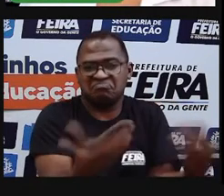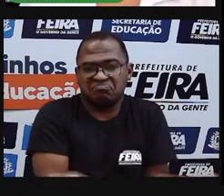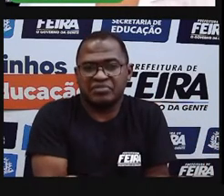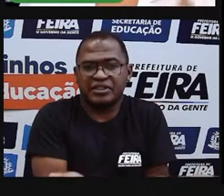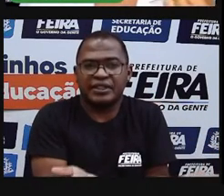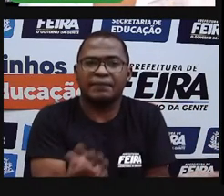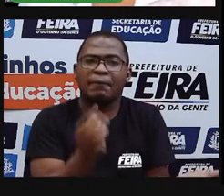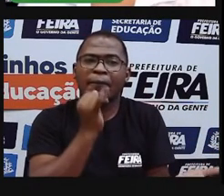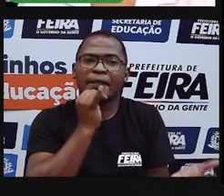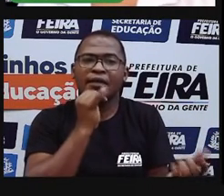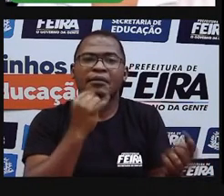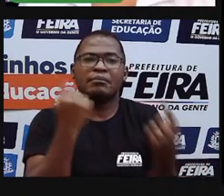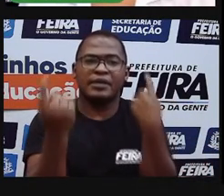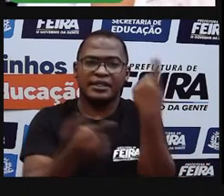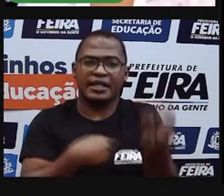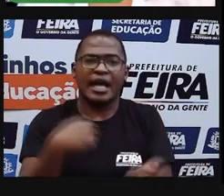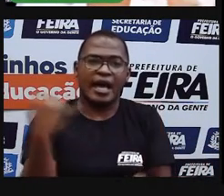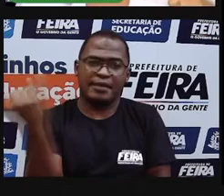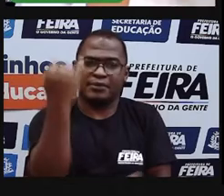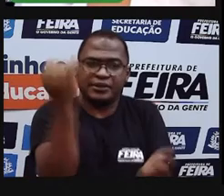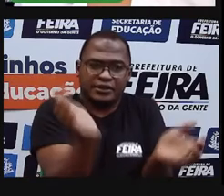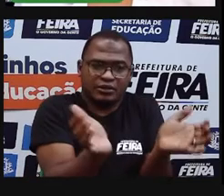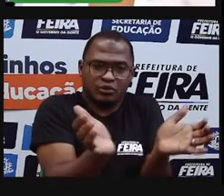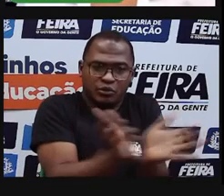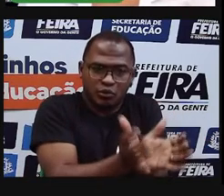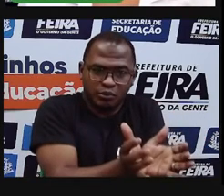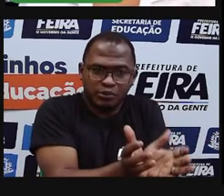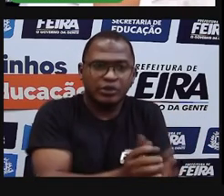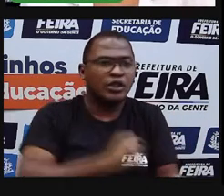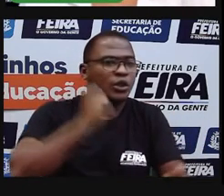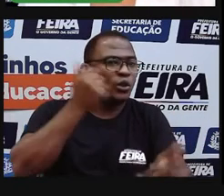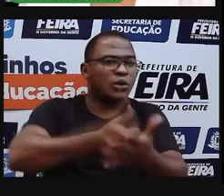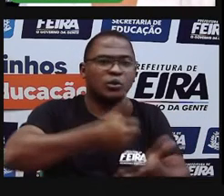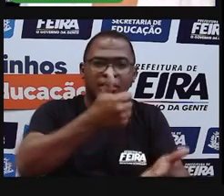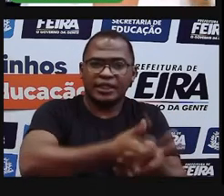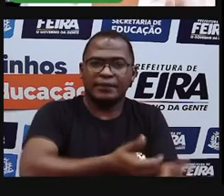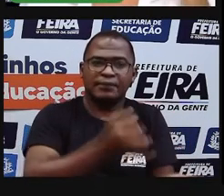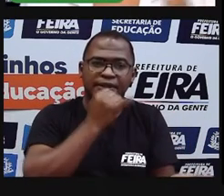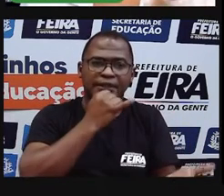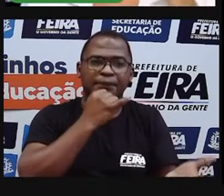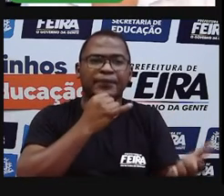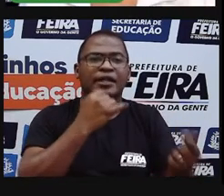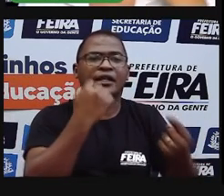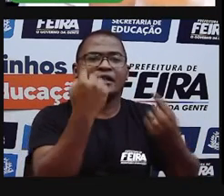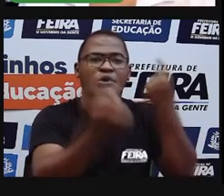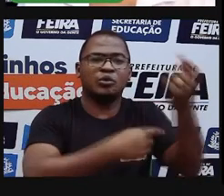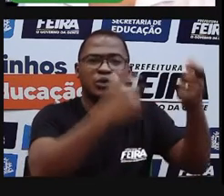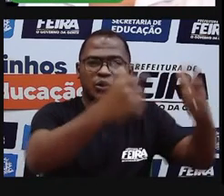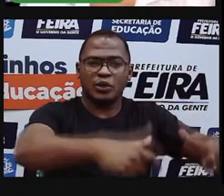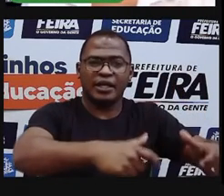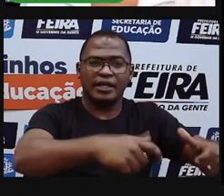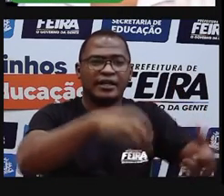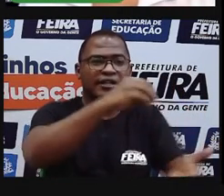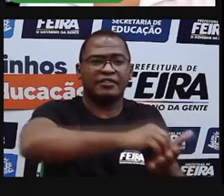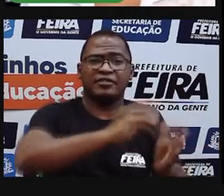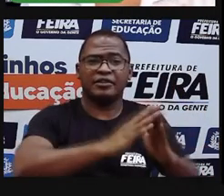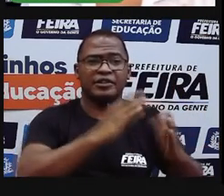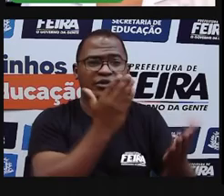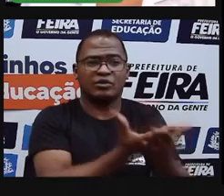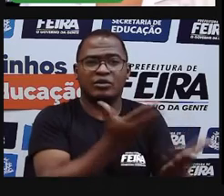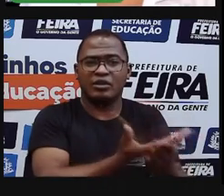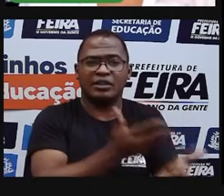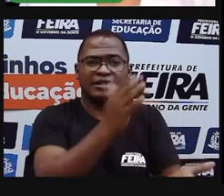os alunos estudarem, que não oferecem condições de estudo, às vezes é muito distante da sede. Então, está sendo negado o direito da convivência naquela